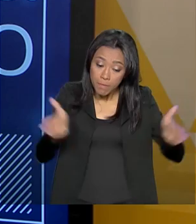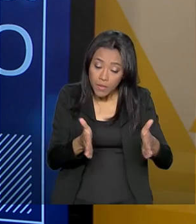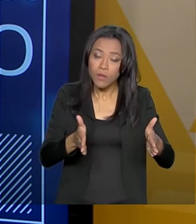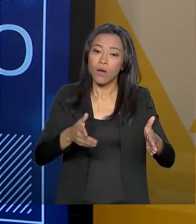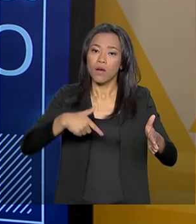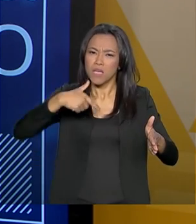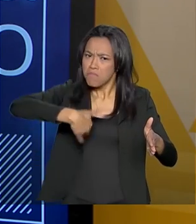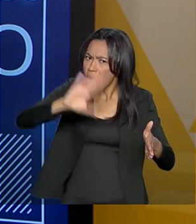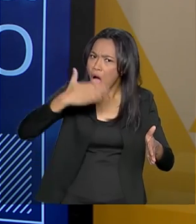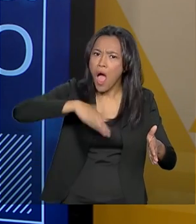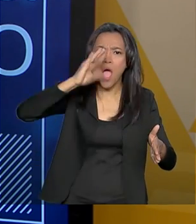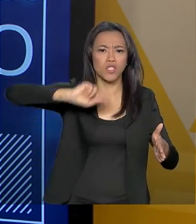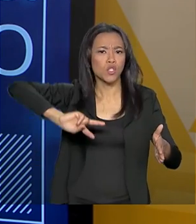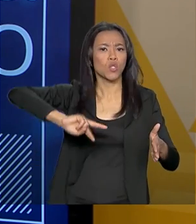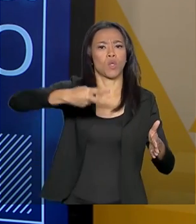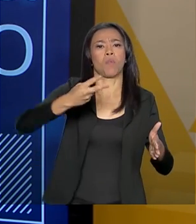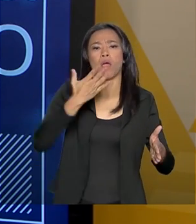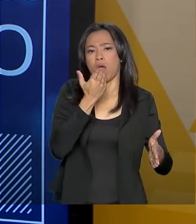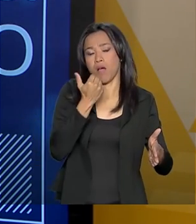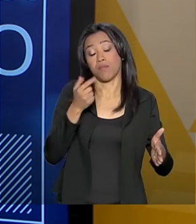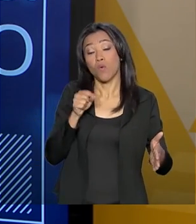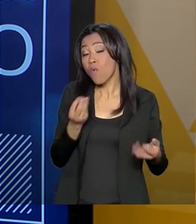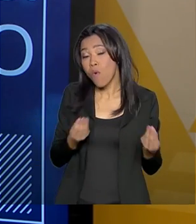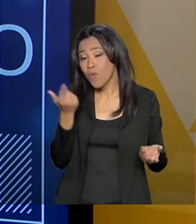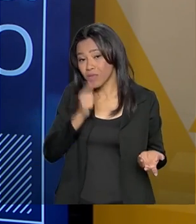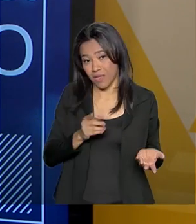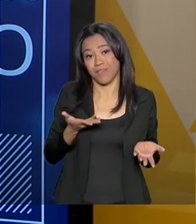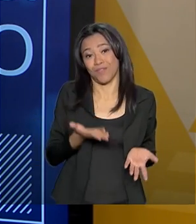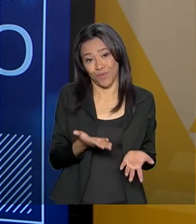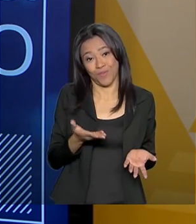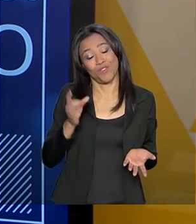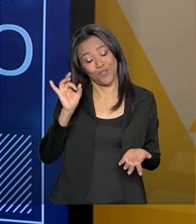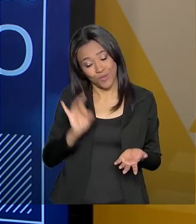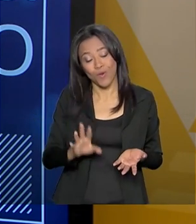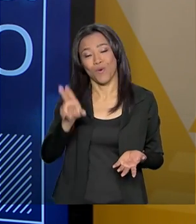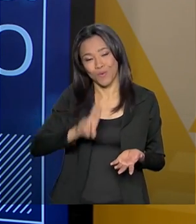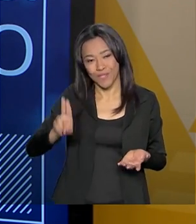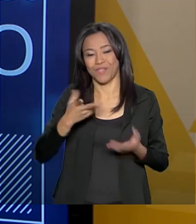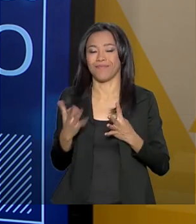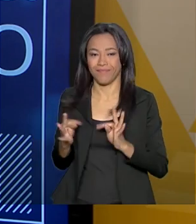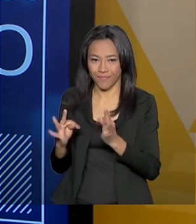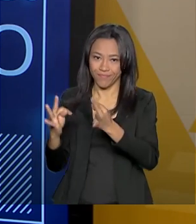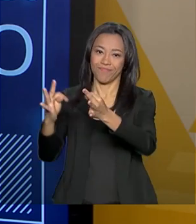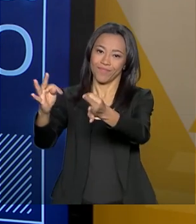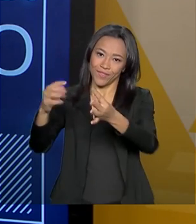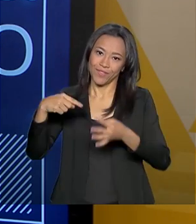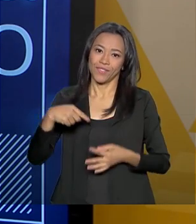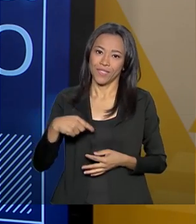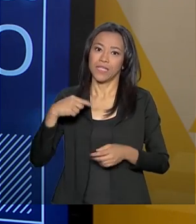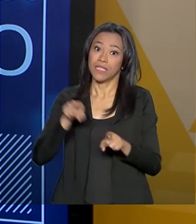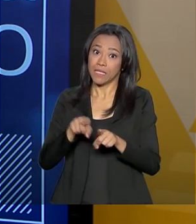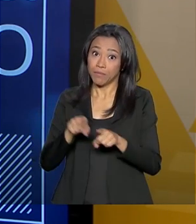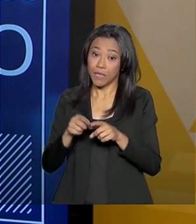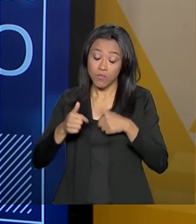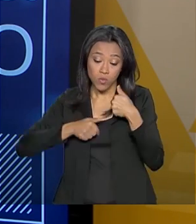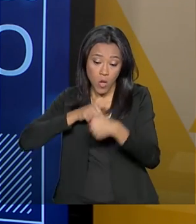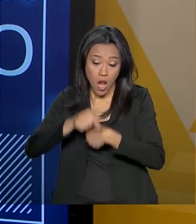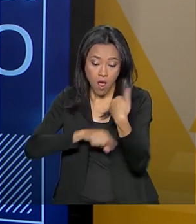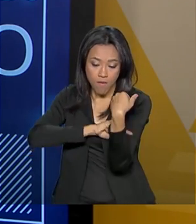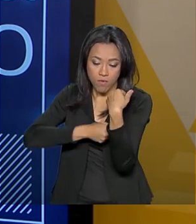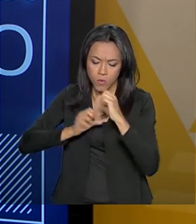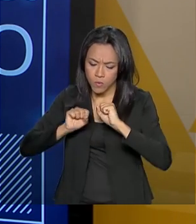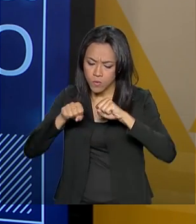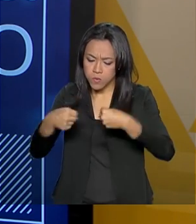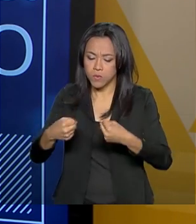produzimos hoje. Isso só se consegue fazer através de tecnologia e muita dedicação por parte